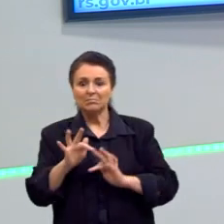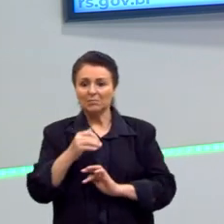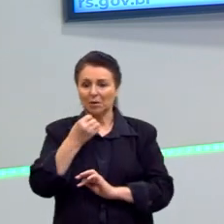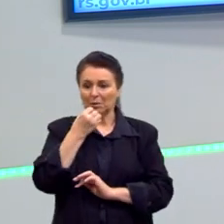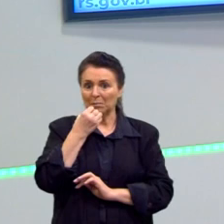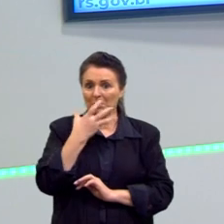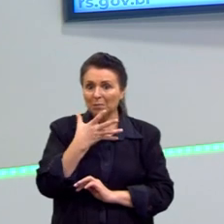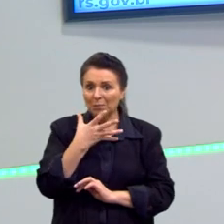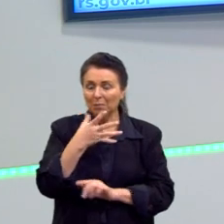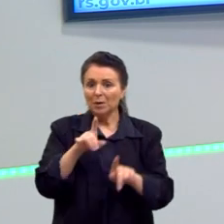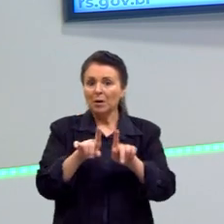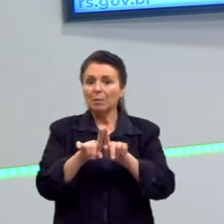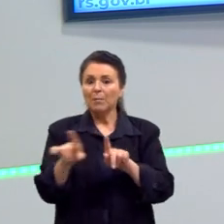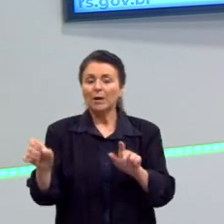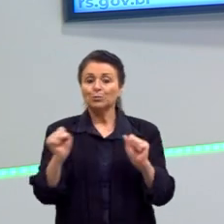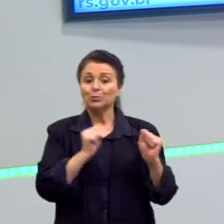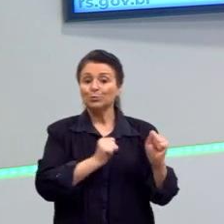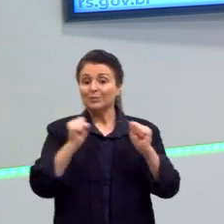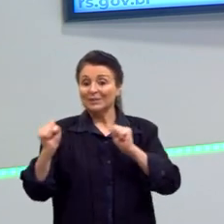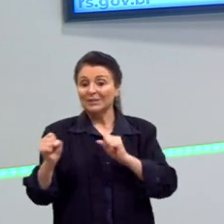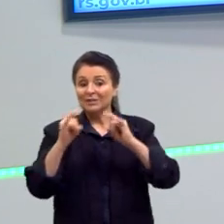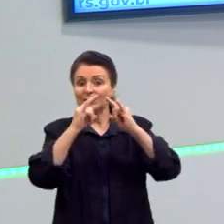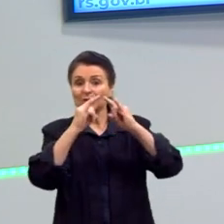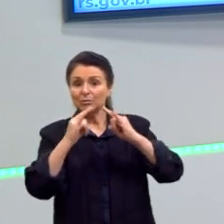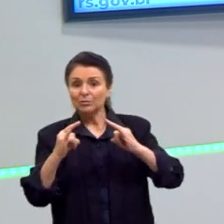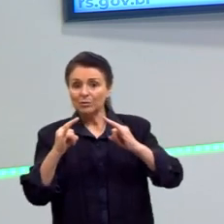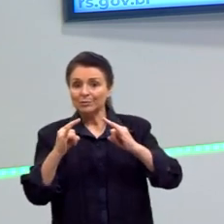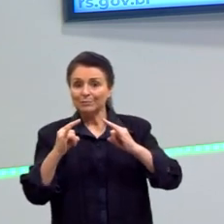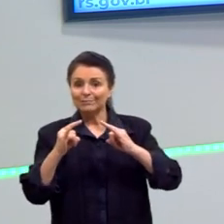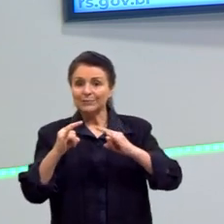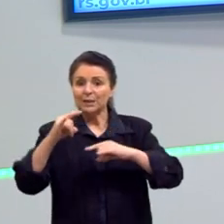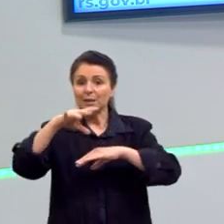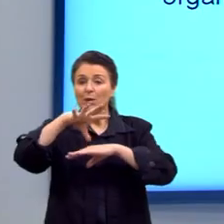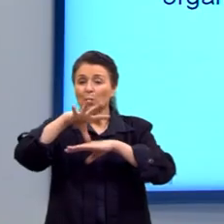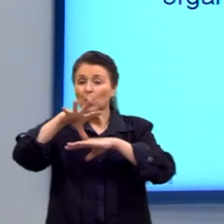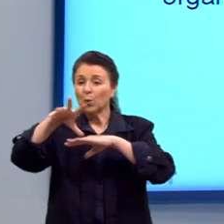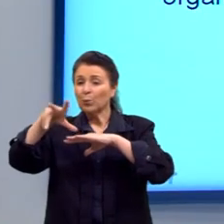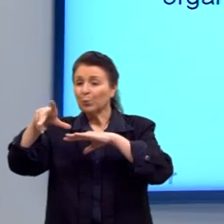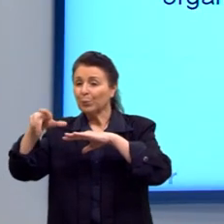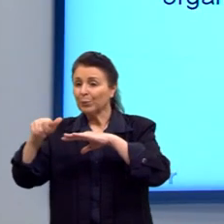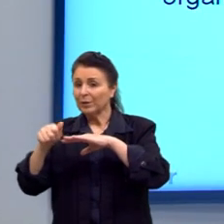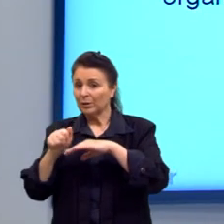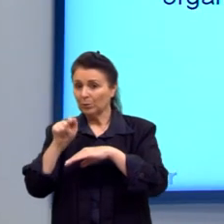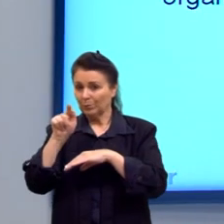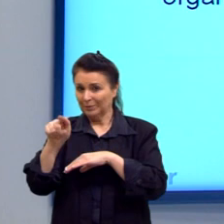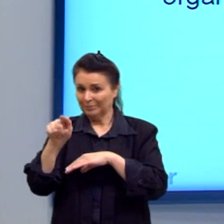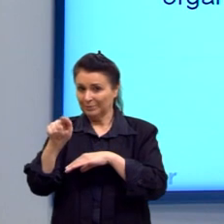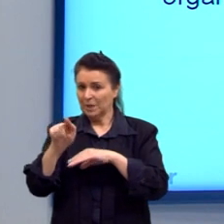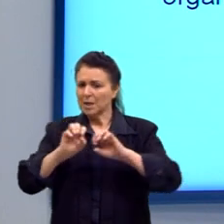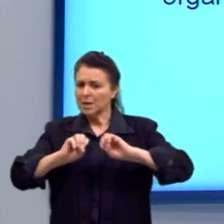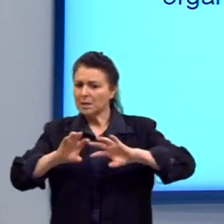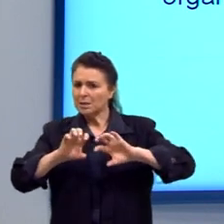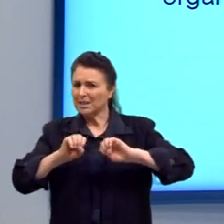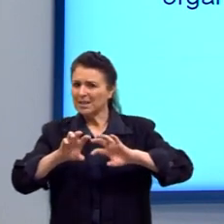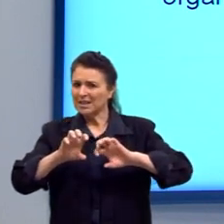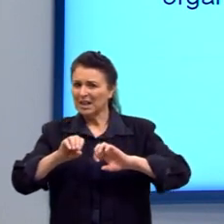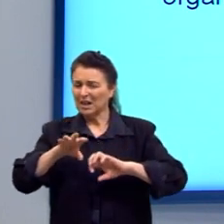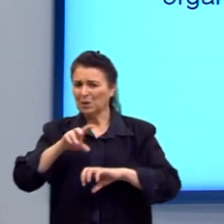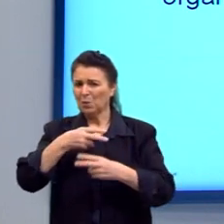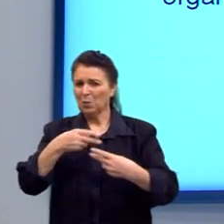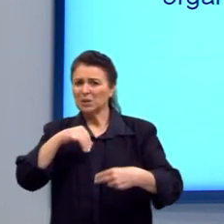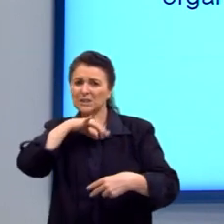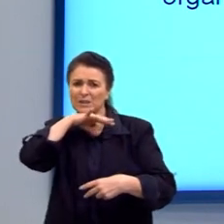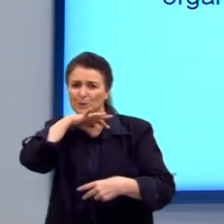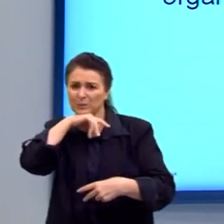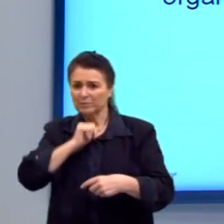Mas foram os poderes, as instituições, que corromperam o ser humano. Então, olha aqui os valores. Na nossa vida